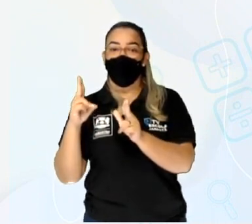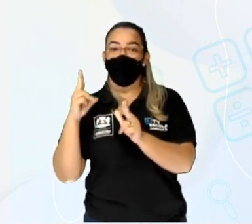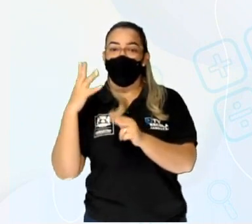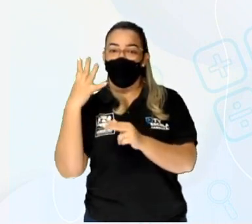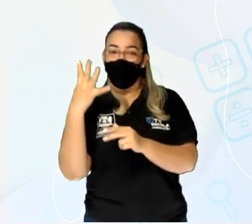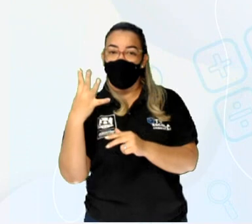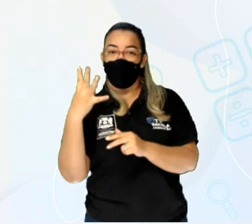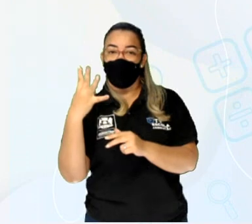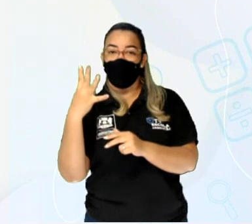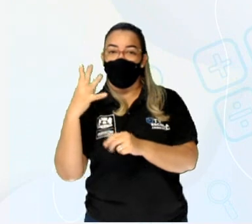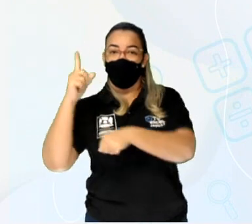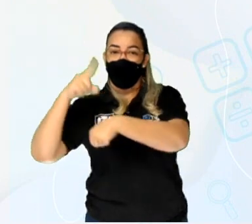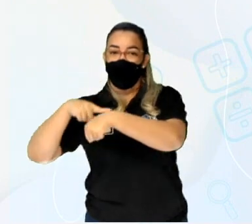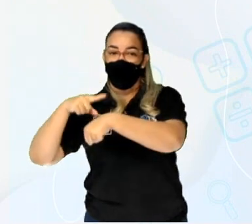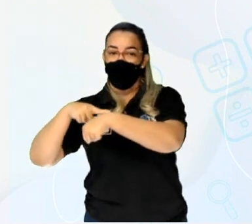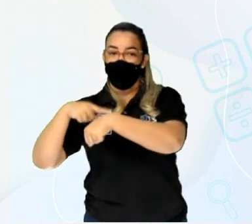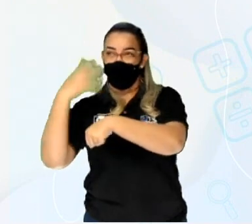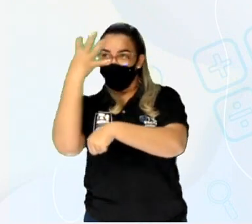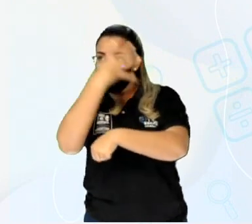4 horas.